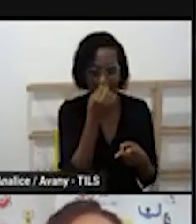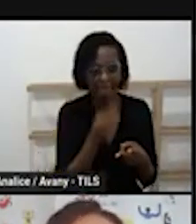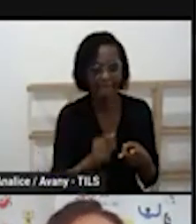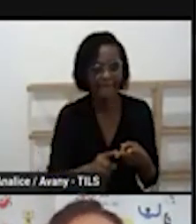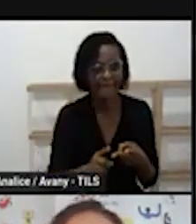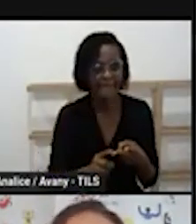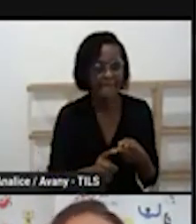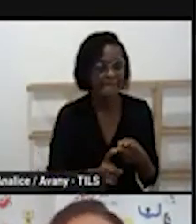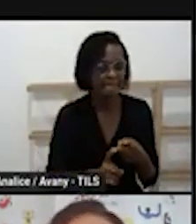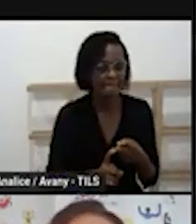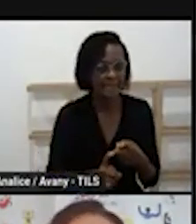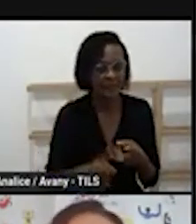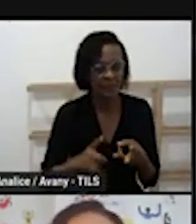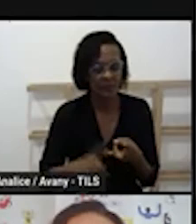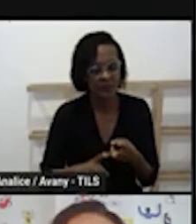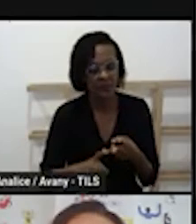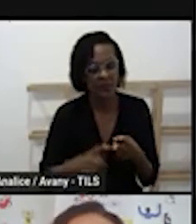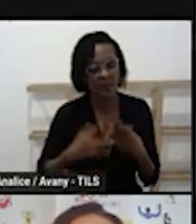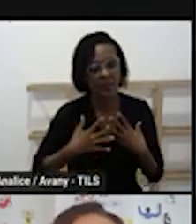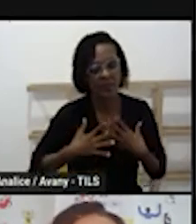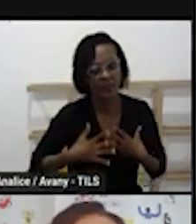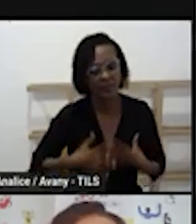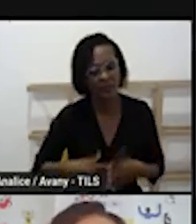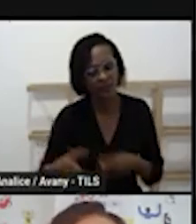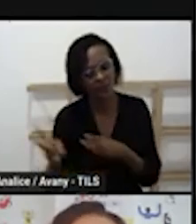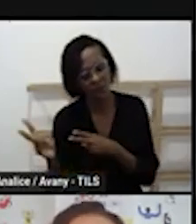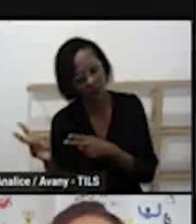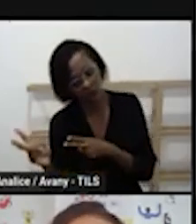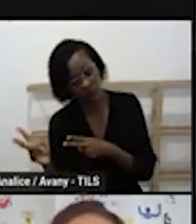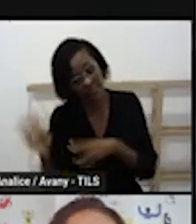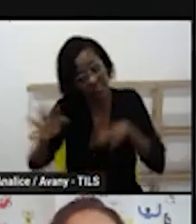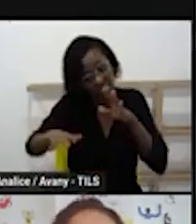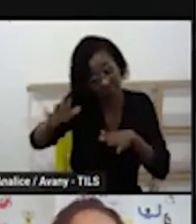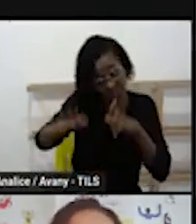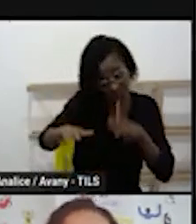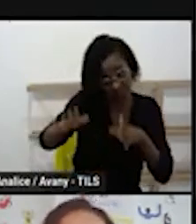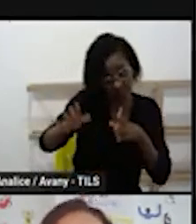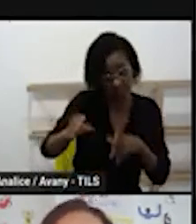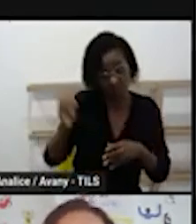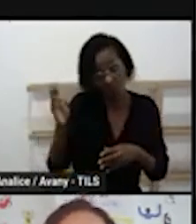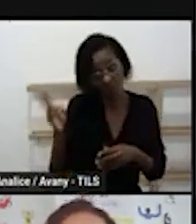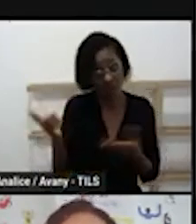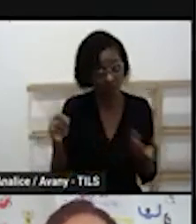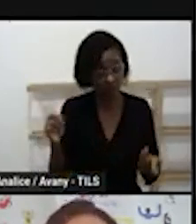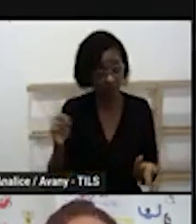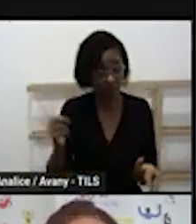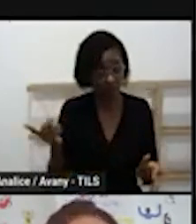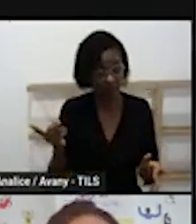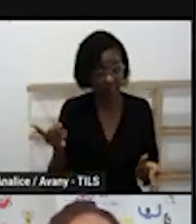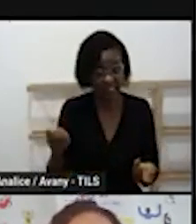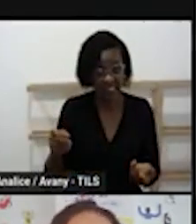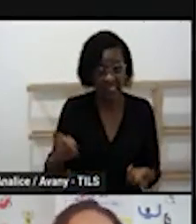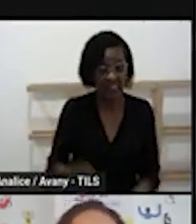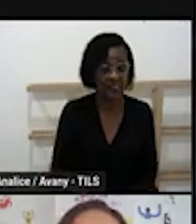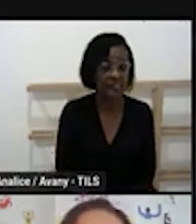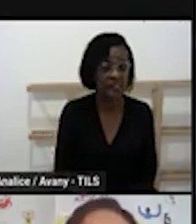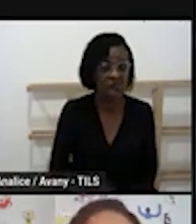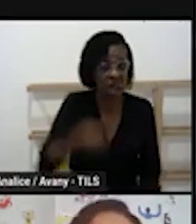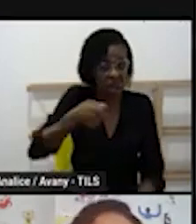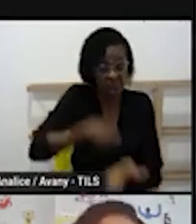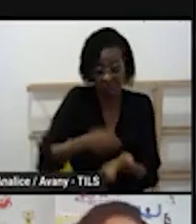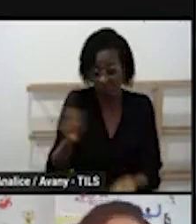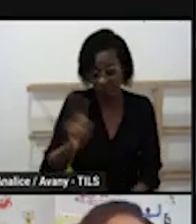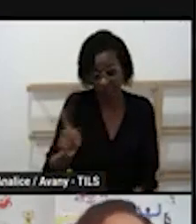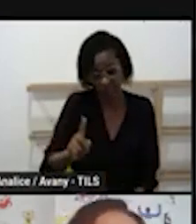aparece um momento de descanso depois do almoço pra aquelas crianças que dormem lembrando que não há uma obrigatoriedade né? vai ter crianças